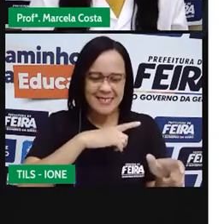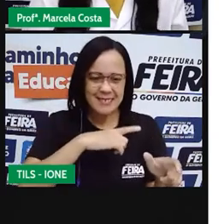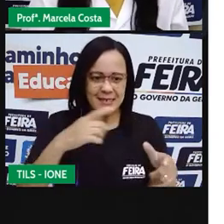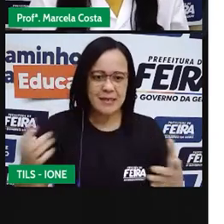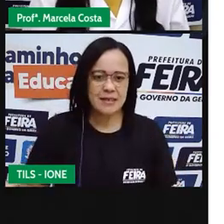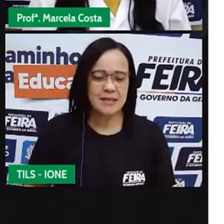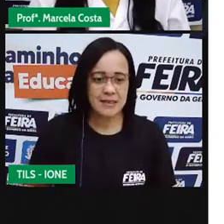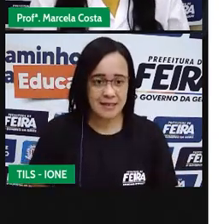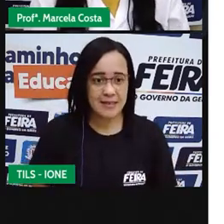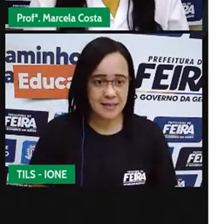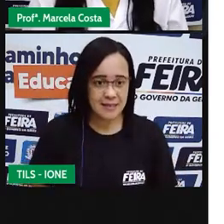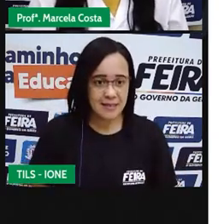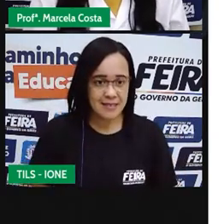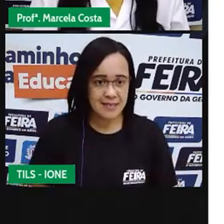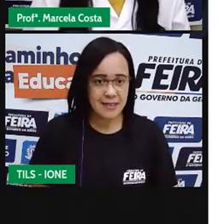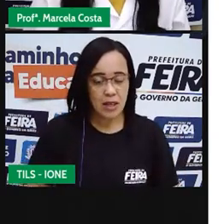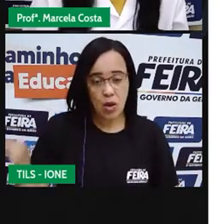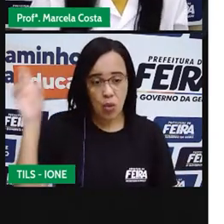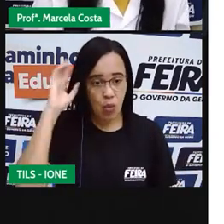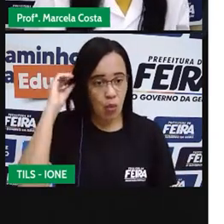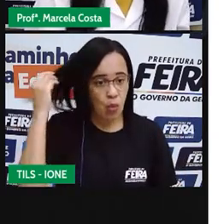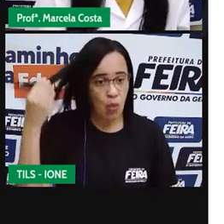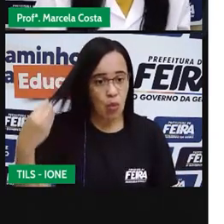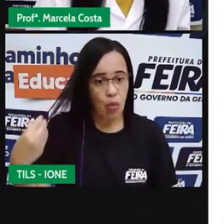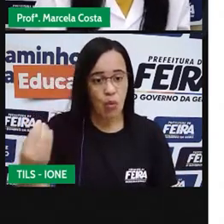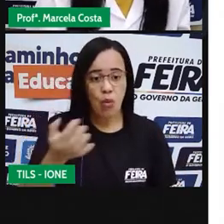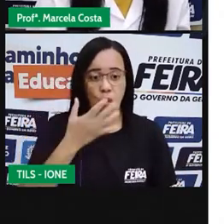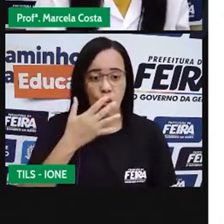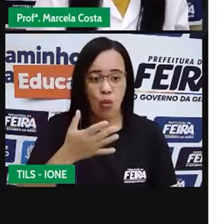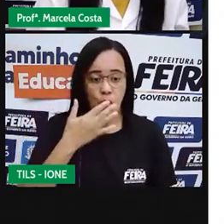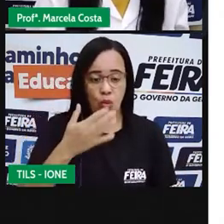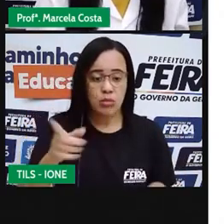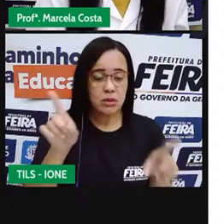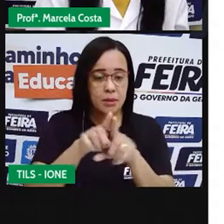Tem diferença no tom de cabelo e no tom de pele.